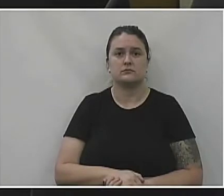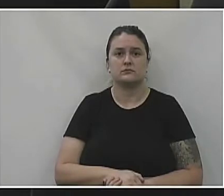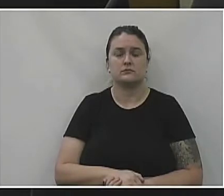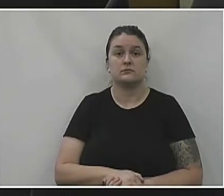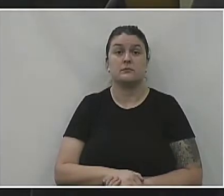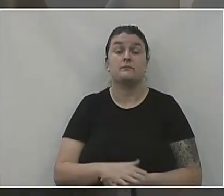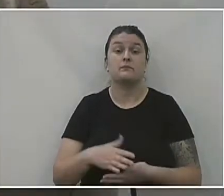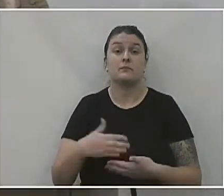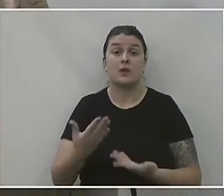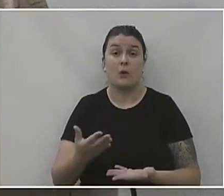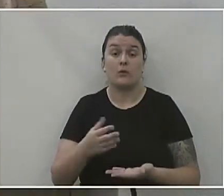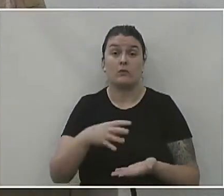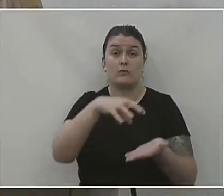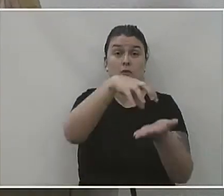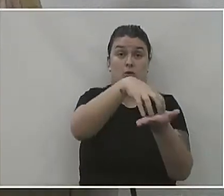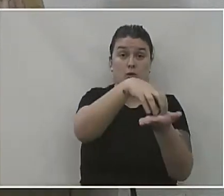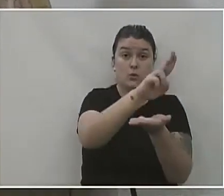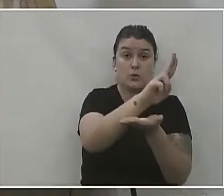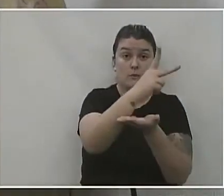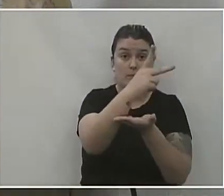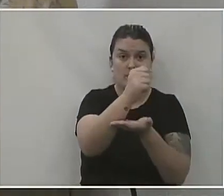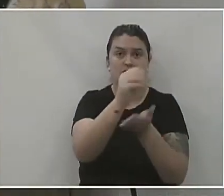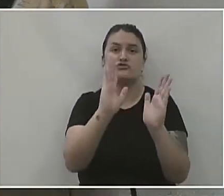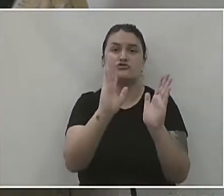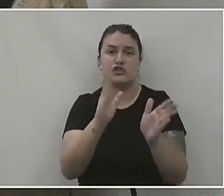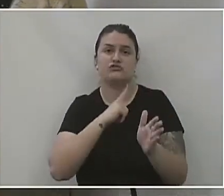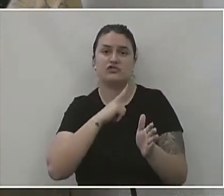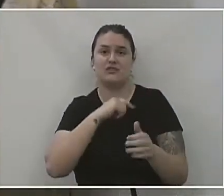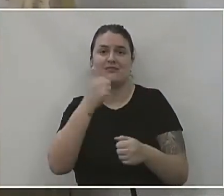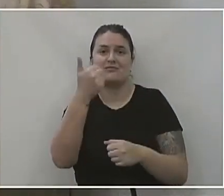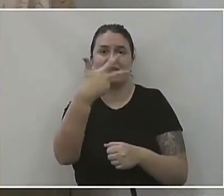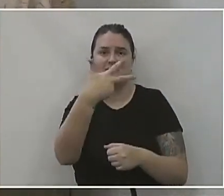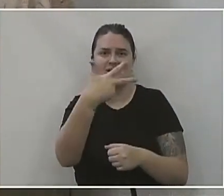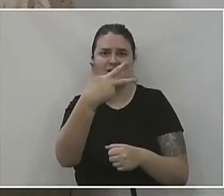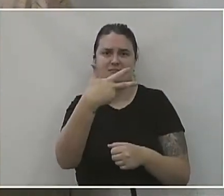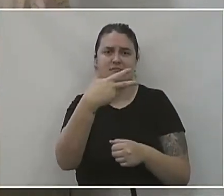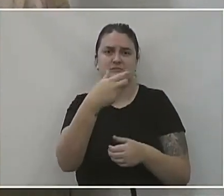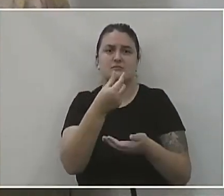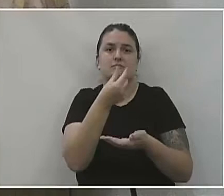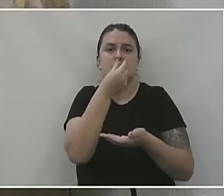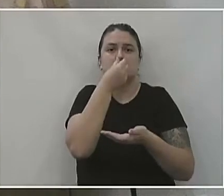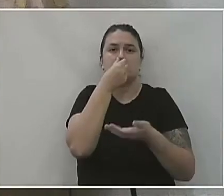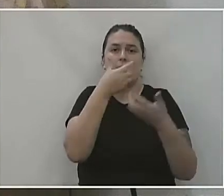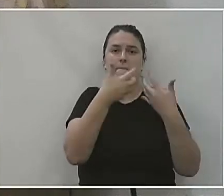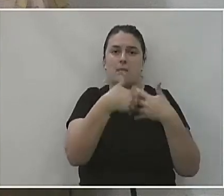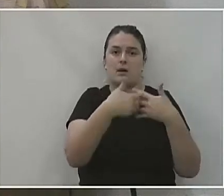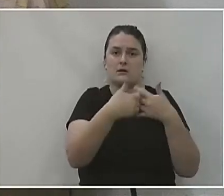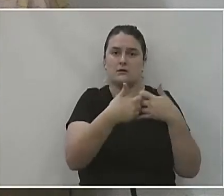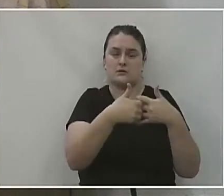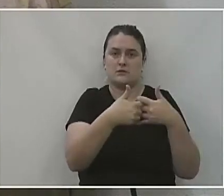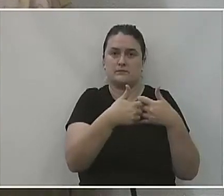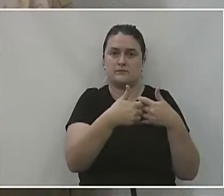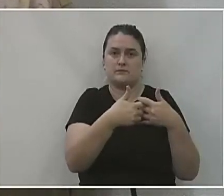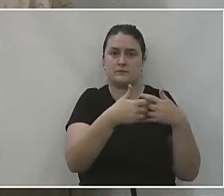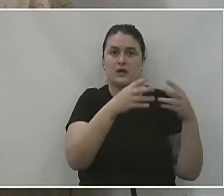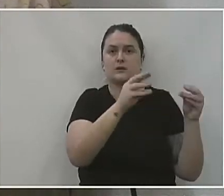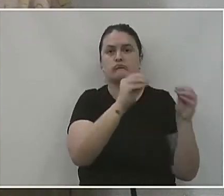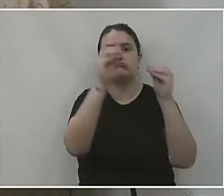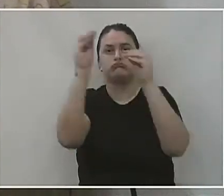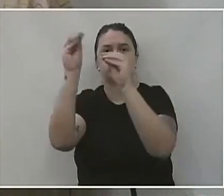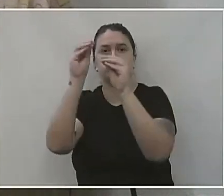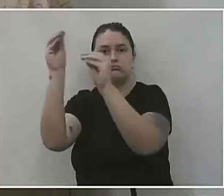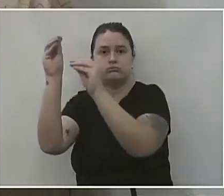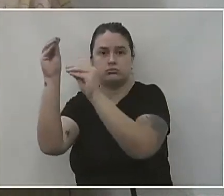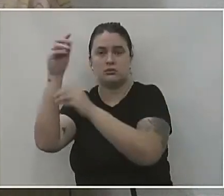Na verdade, a UPA já tinha três respiradores, e esses respiradores foram para os hospitais, né?